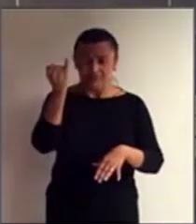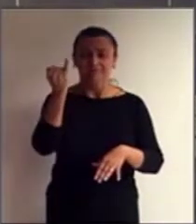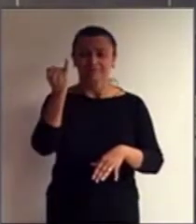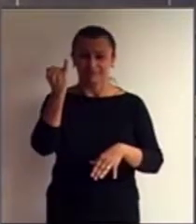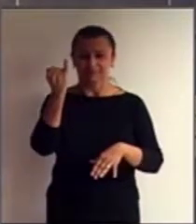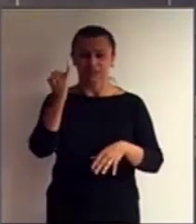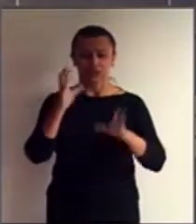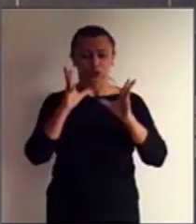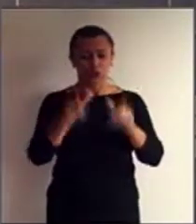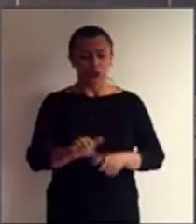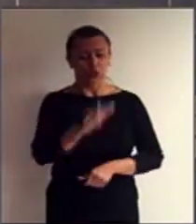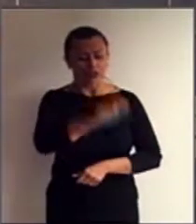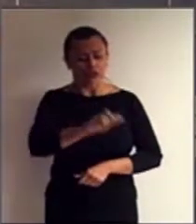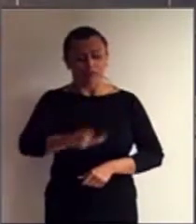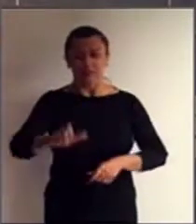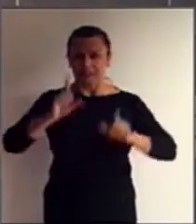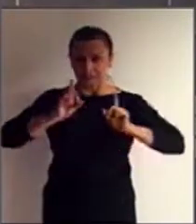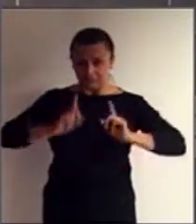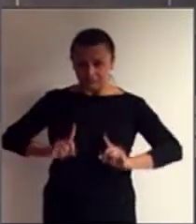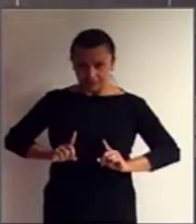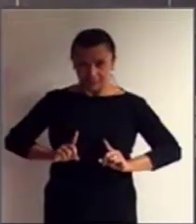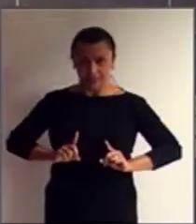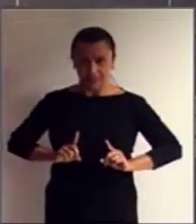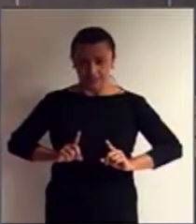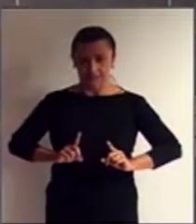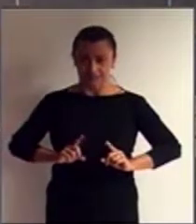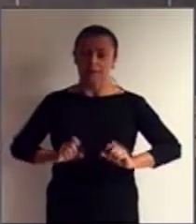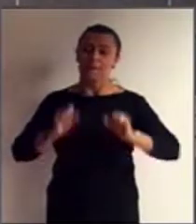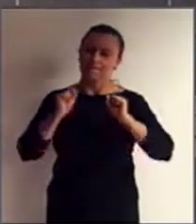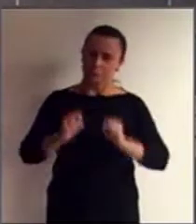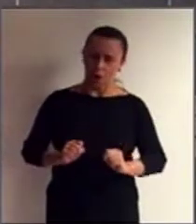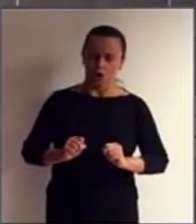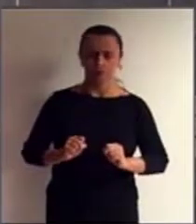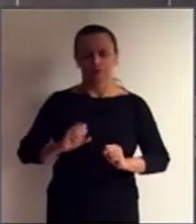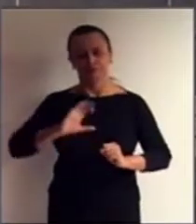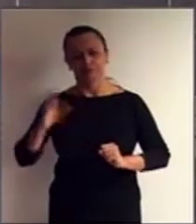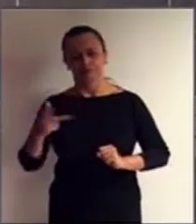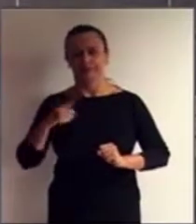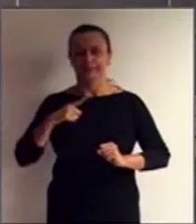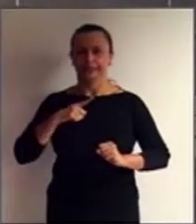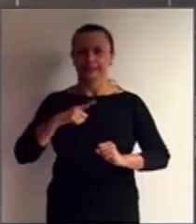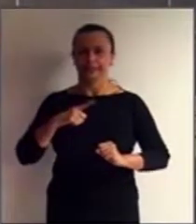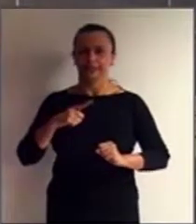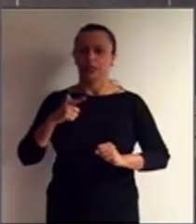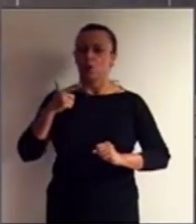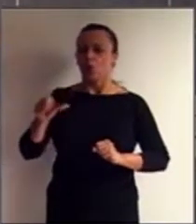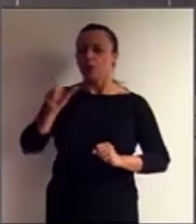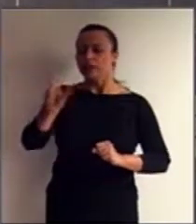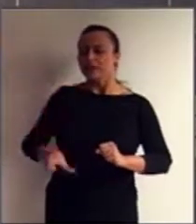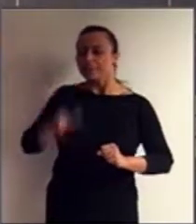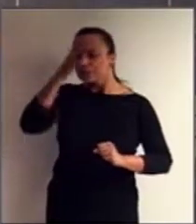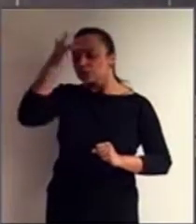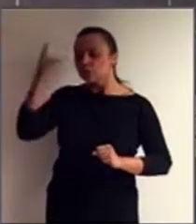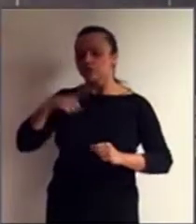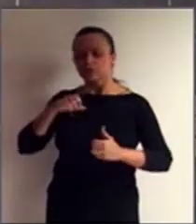podem ser impedidos, o seu usufruto, o seu desfrute